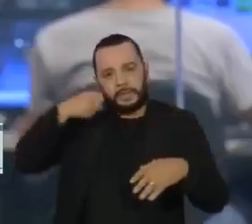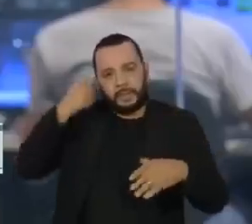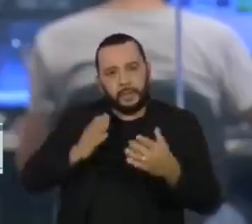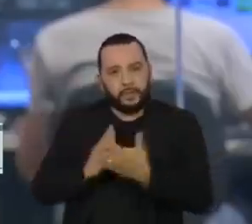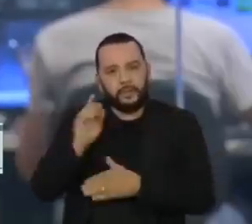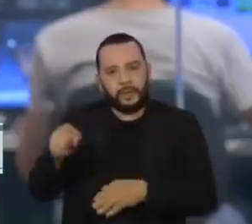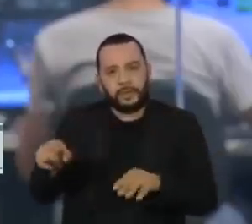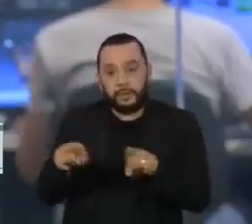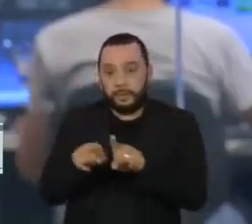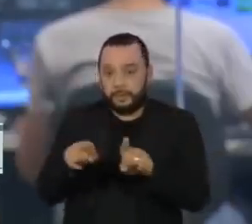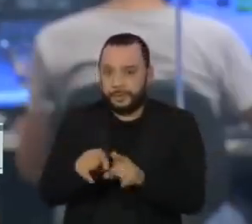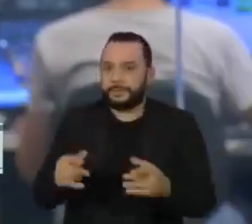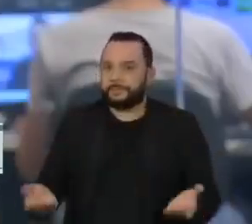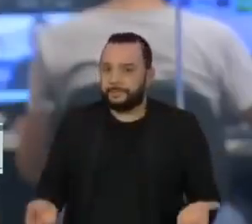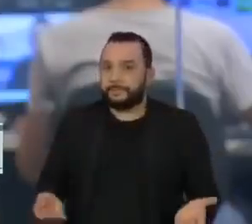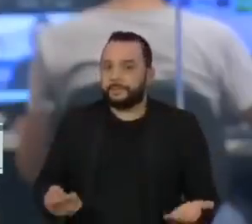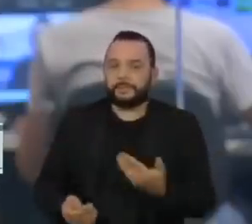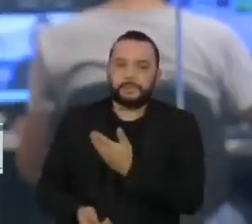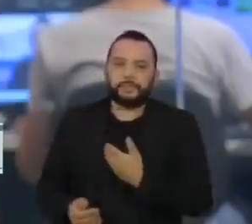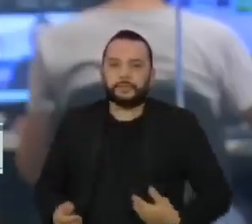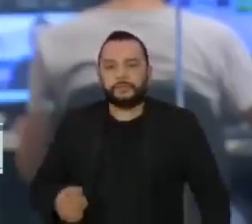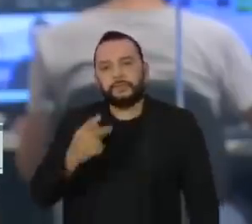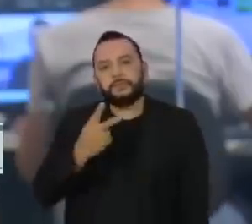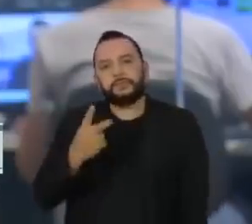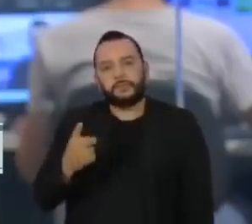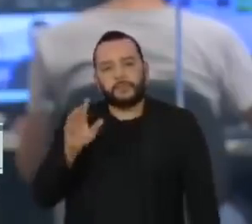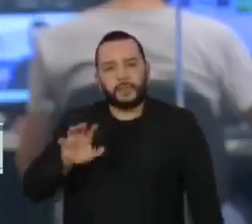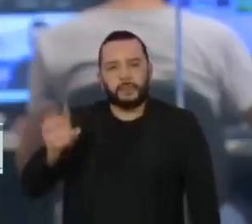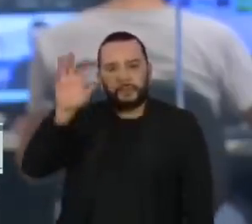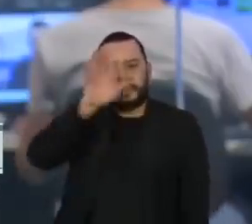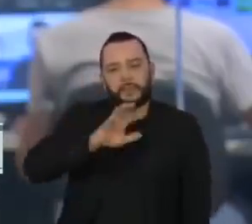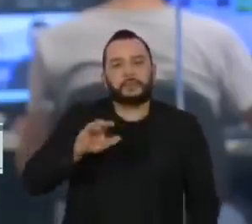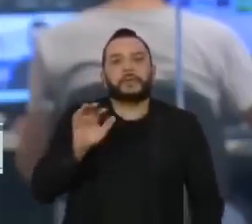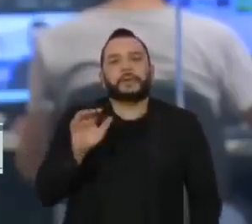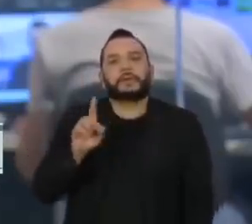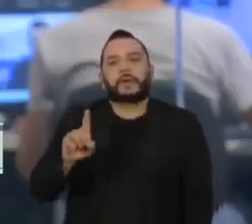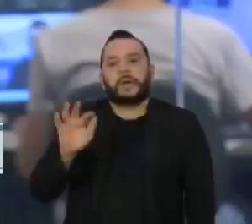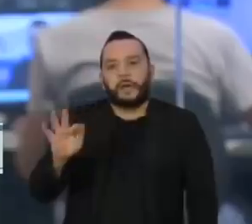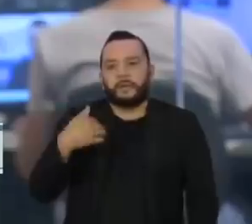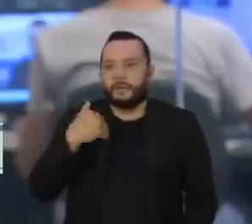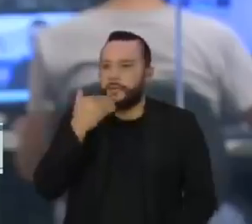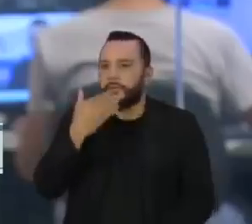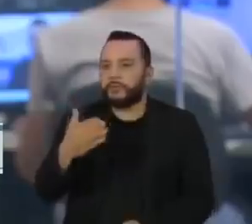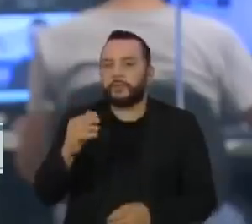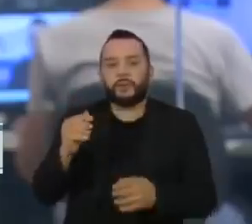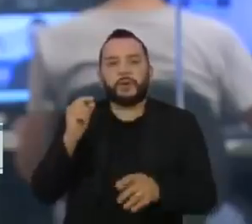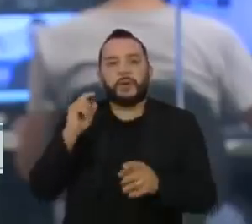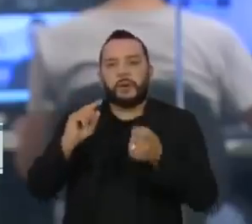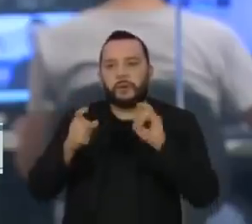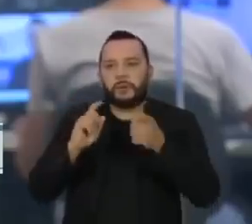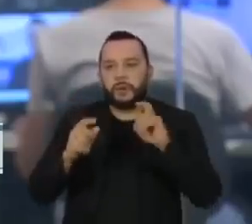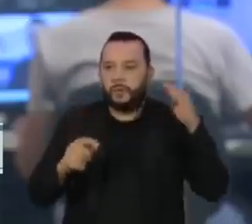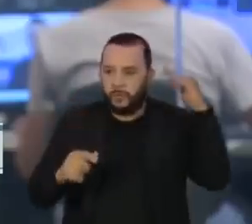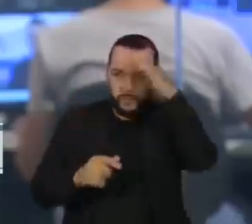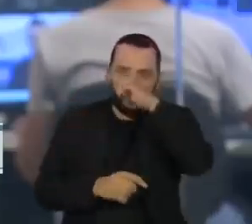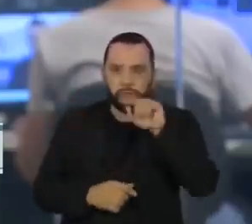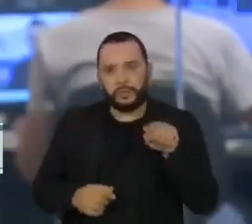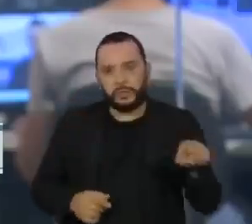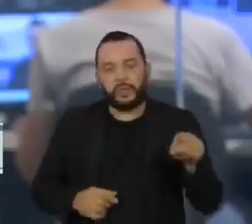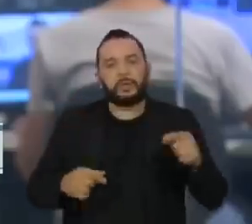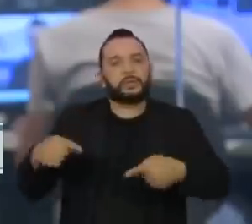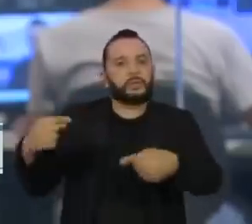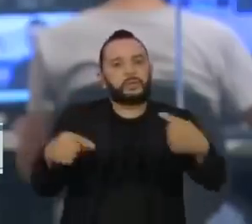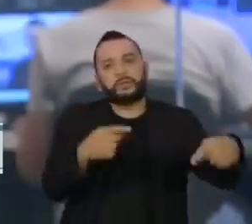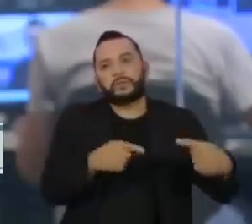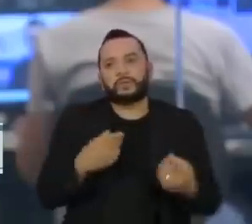Os governadores de 21 estados e do Distrito Federal decidiram pedir um encontro com o presidente Jair Bolsonaro para